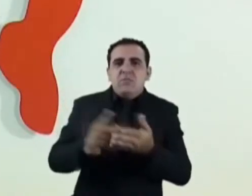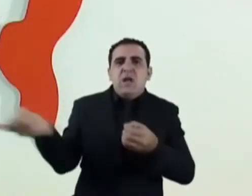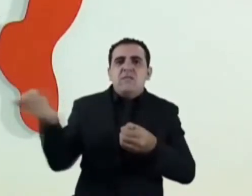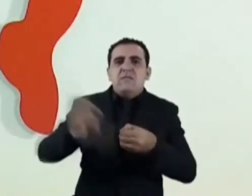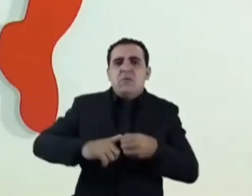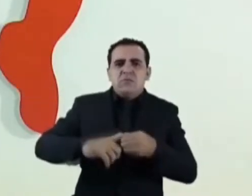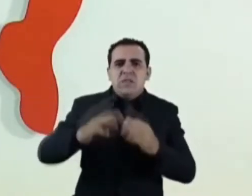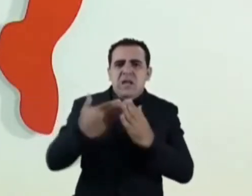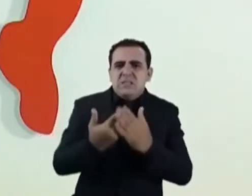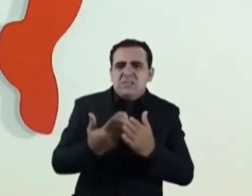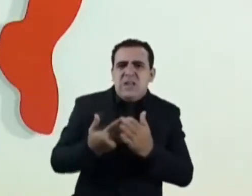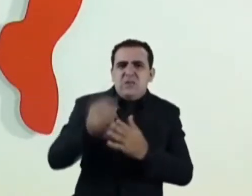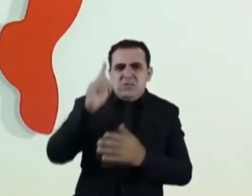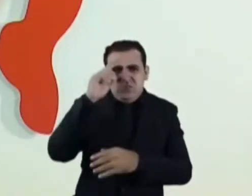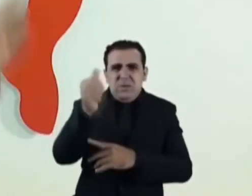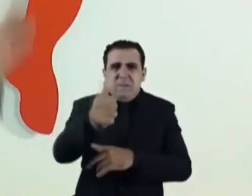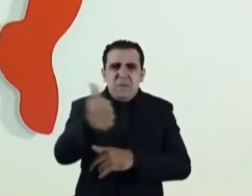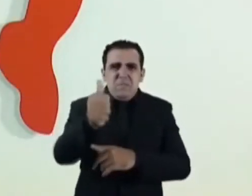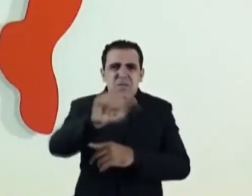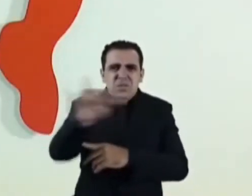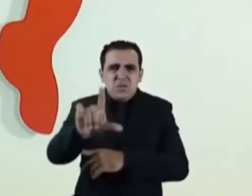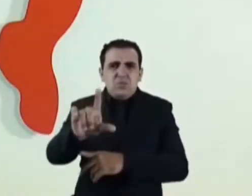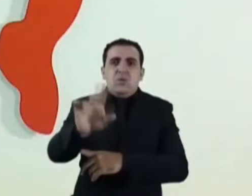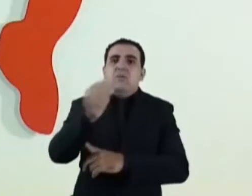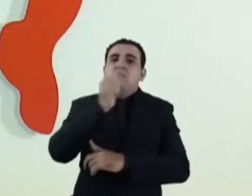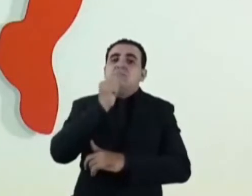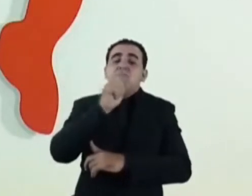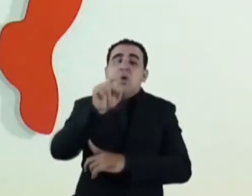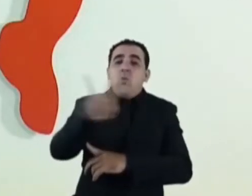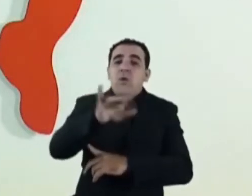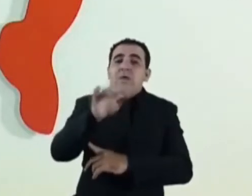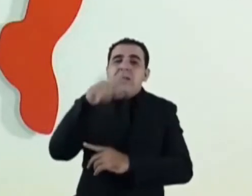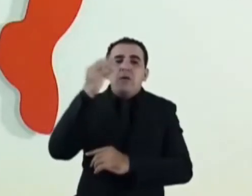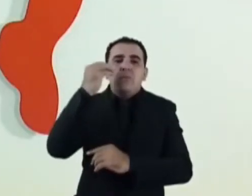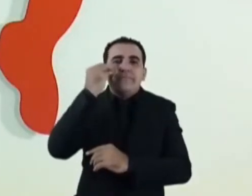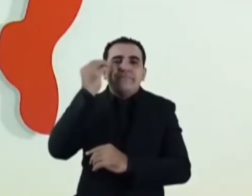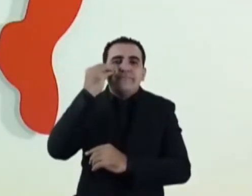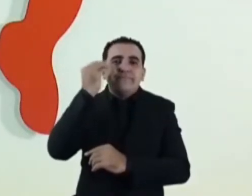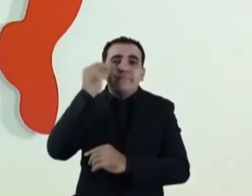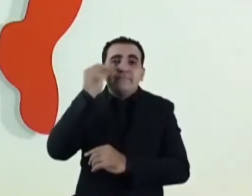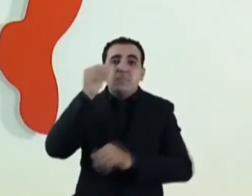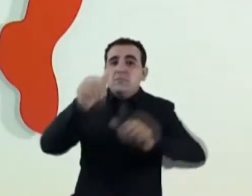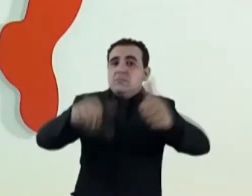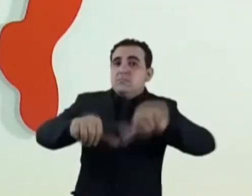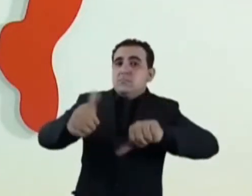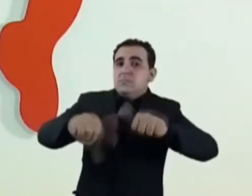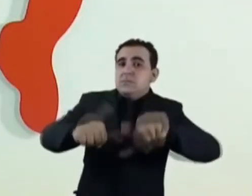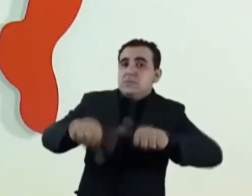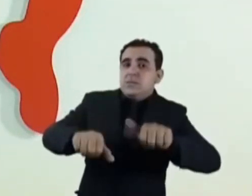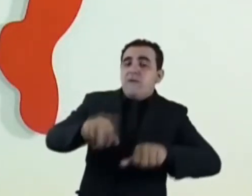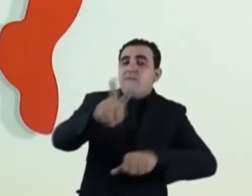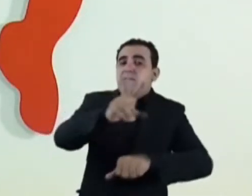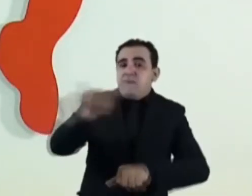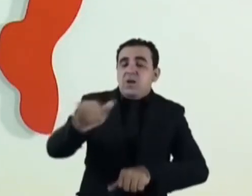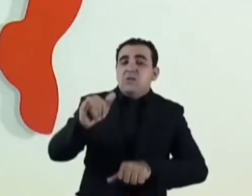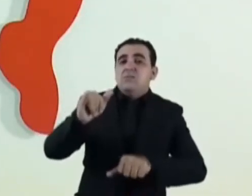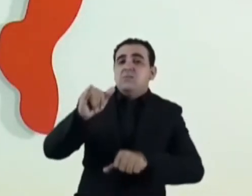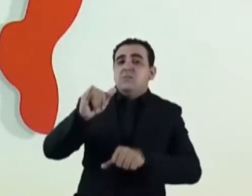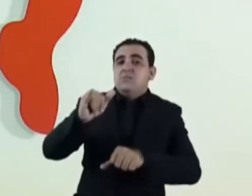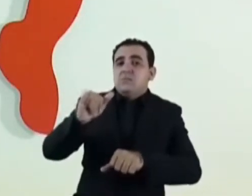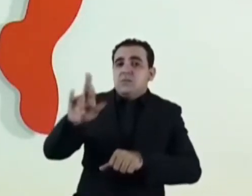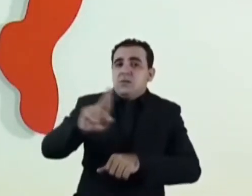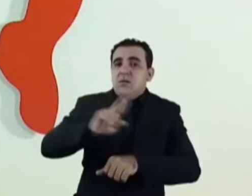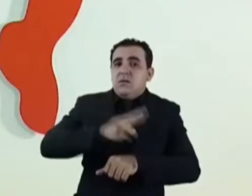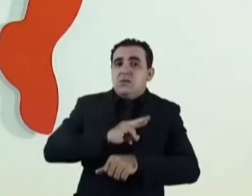começar 1º de julho, porque é uma autorização, uma previsão que dependerá ainda